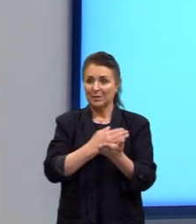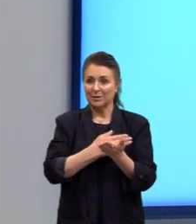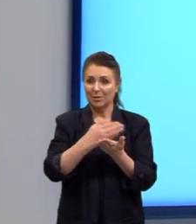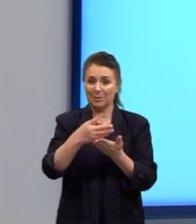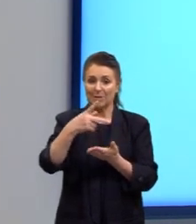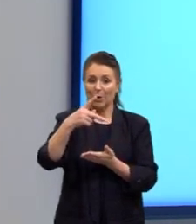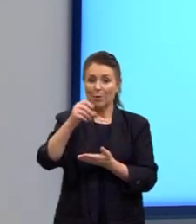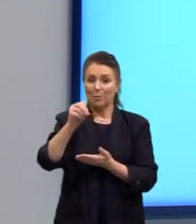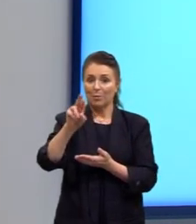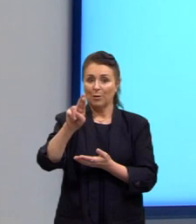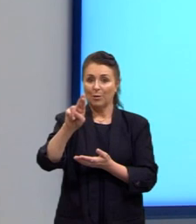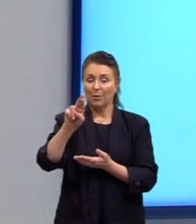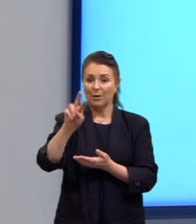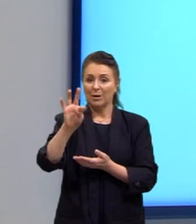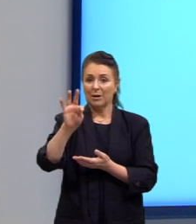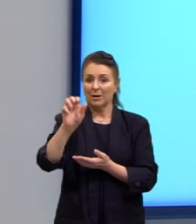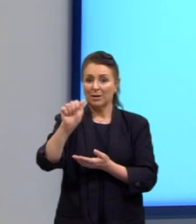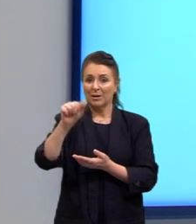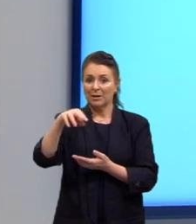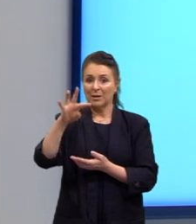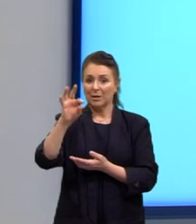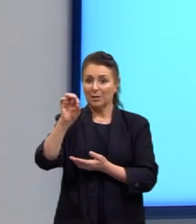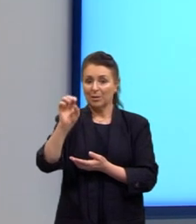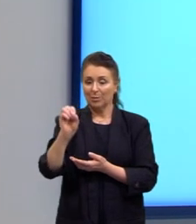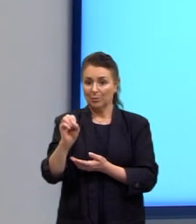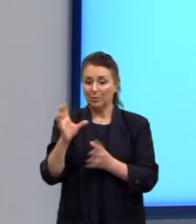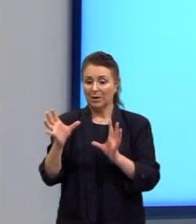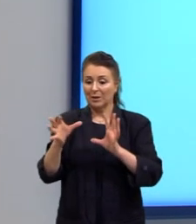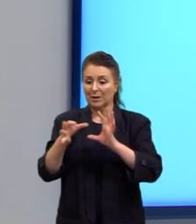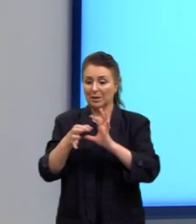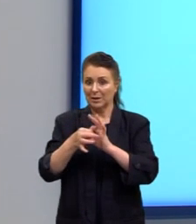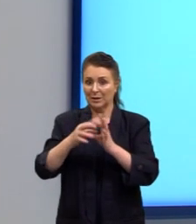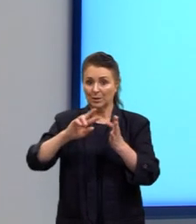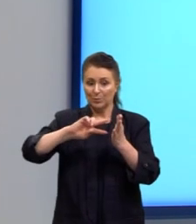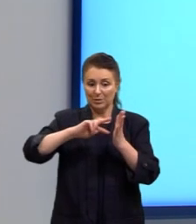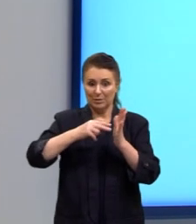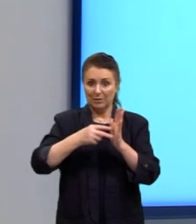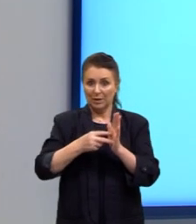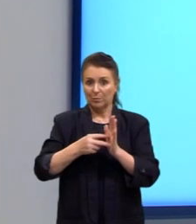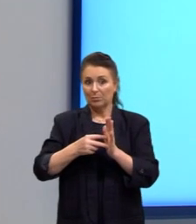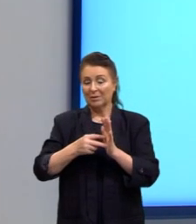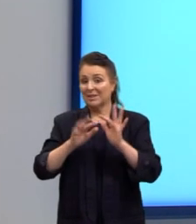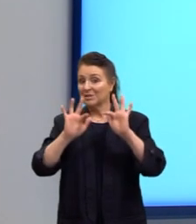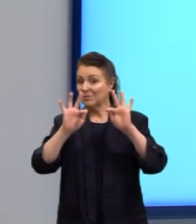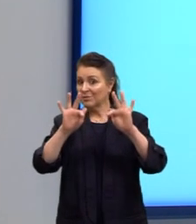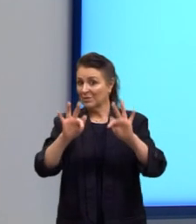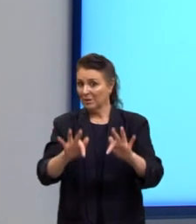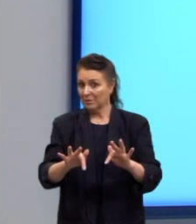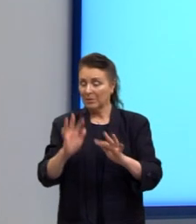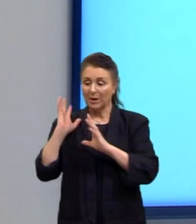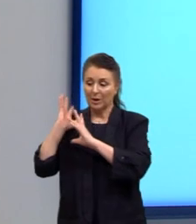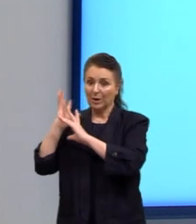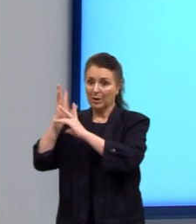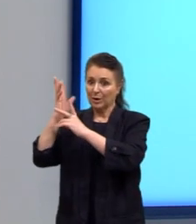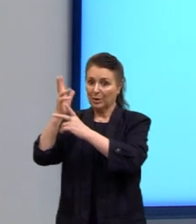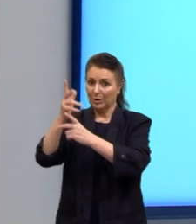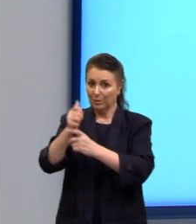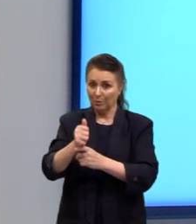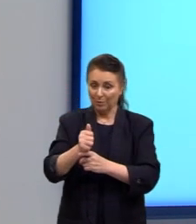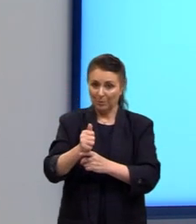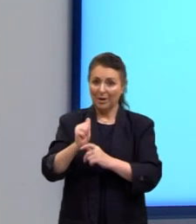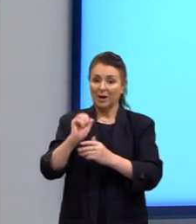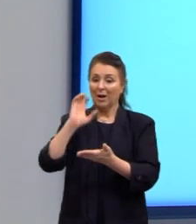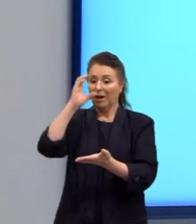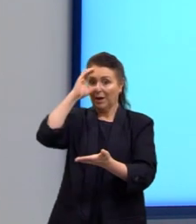aquele portanto, que é um conector que tem significado de encerramento. Ela retoma a nossa tese,